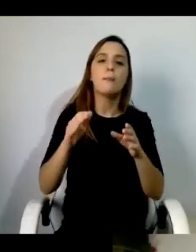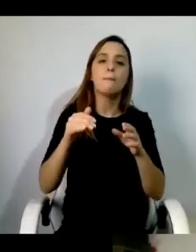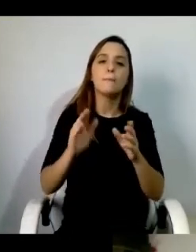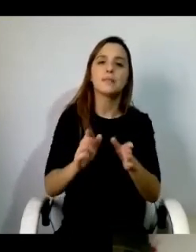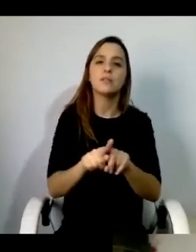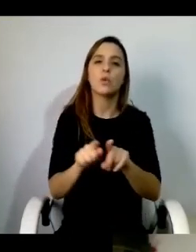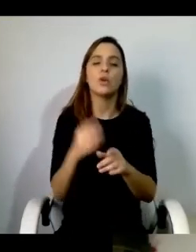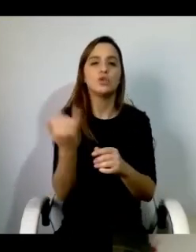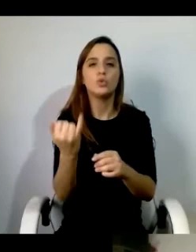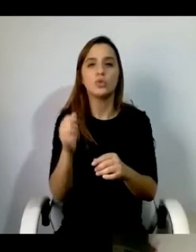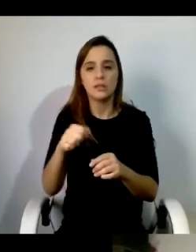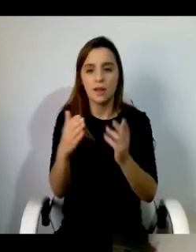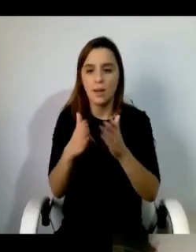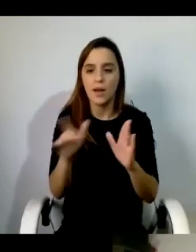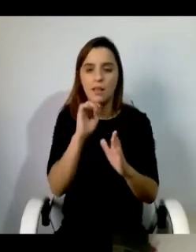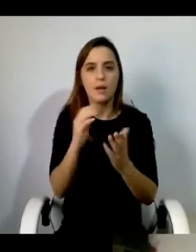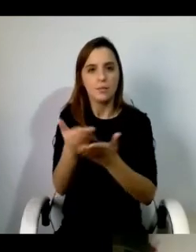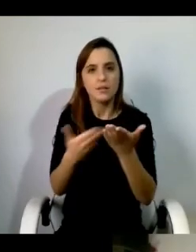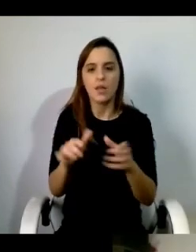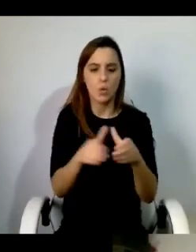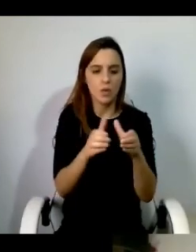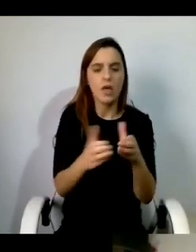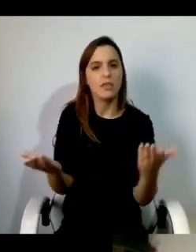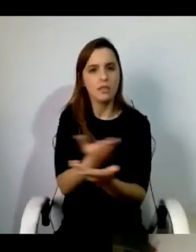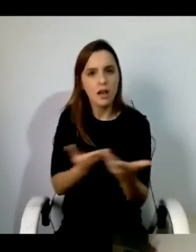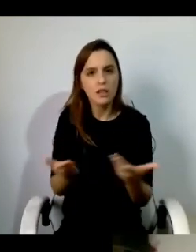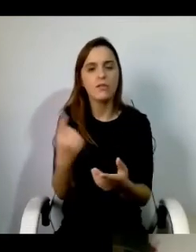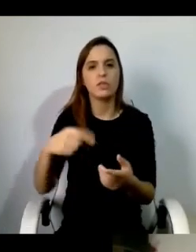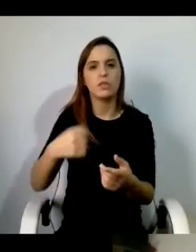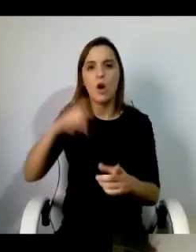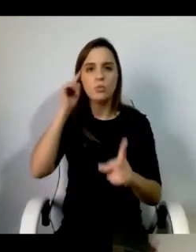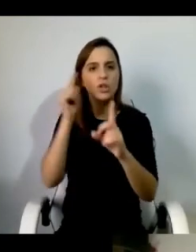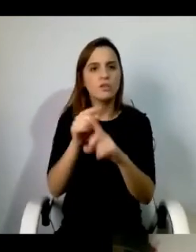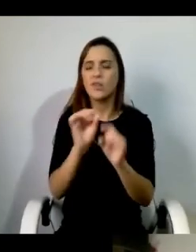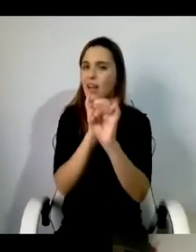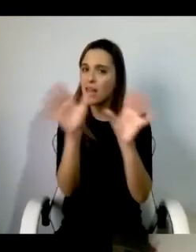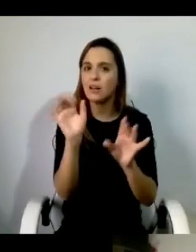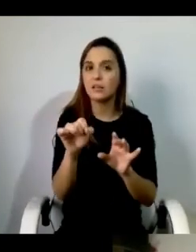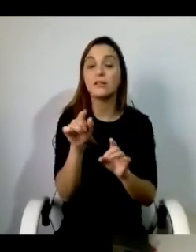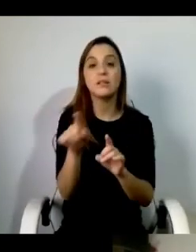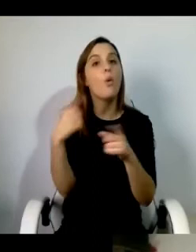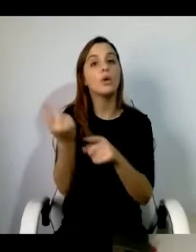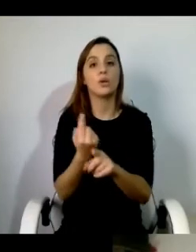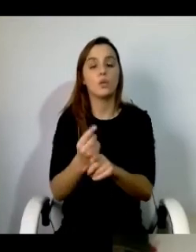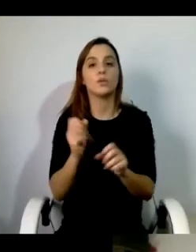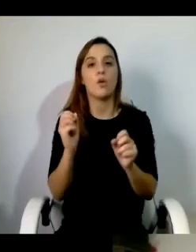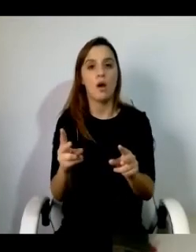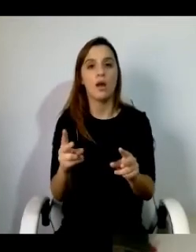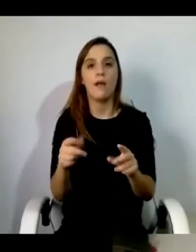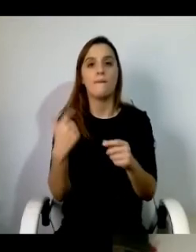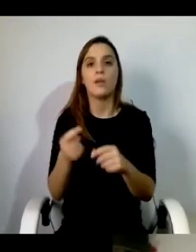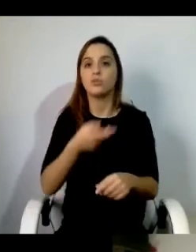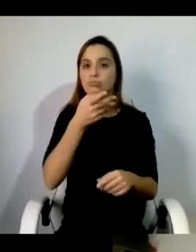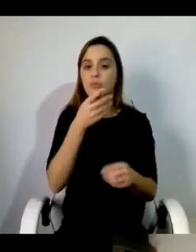eficiência interativas com a comunidade com objetivos muito clares isso é outra questão mas não vamos mostrar os discursos